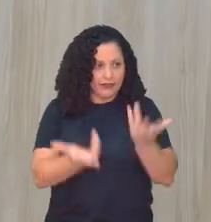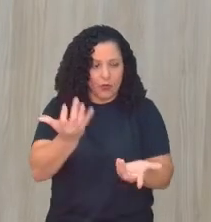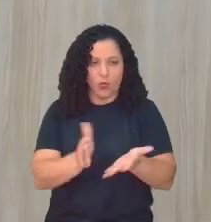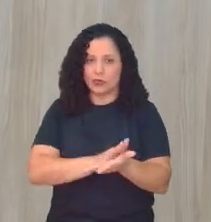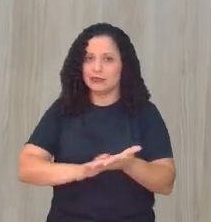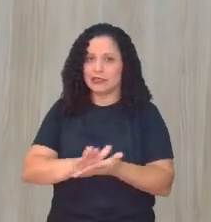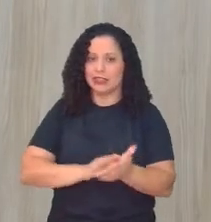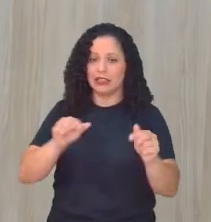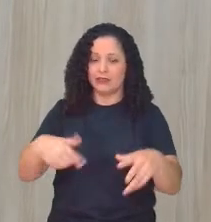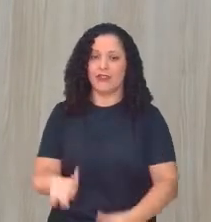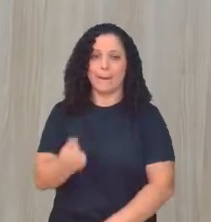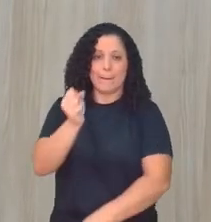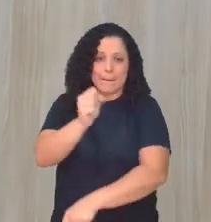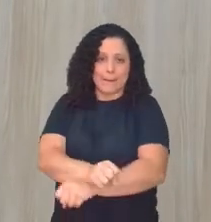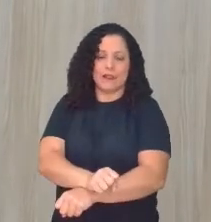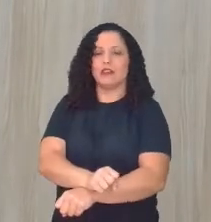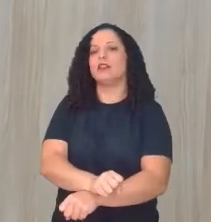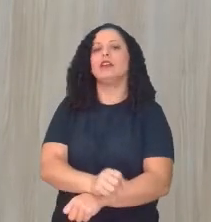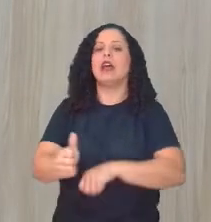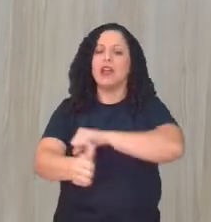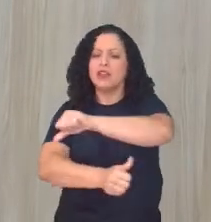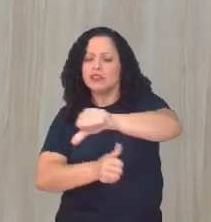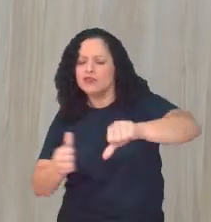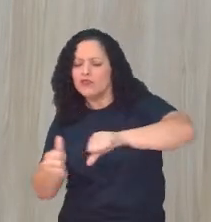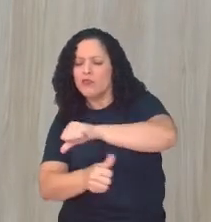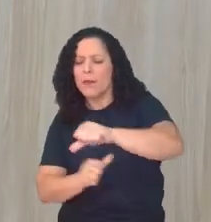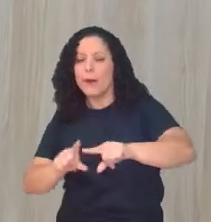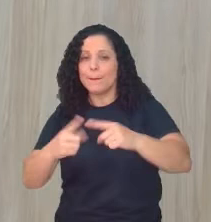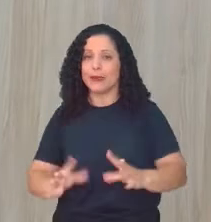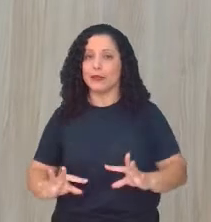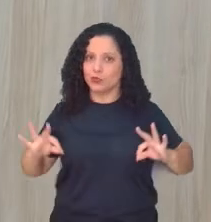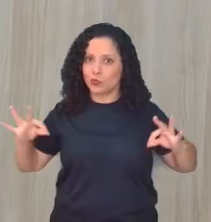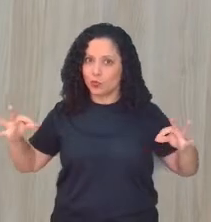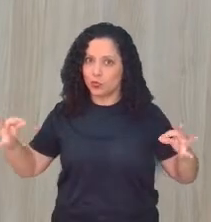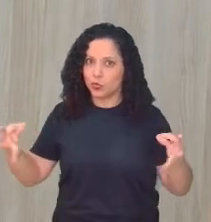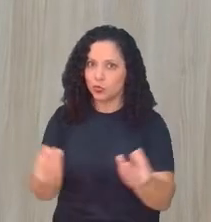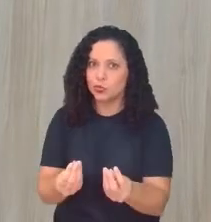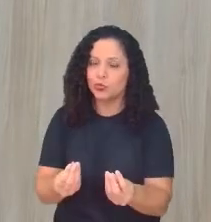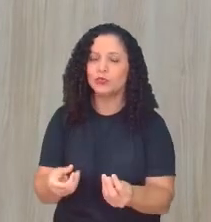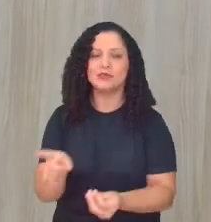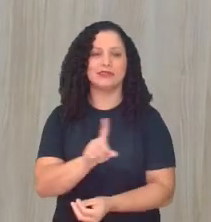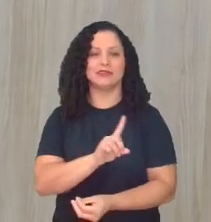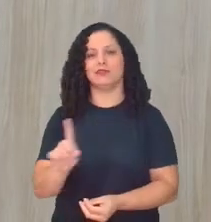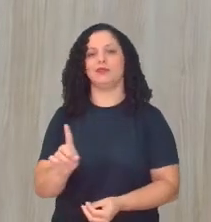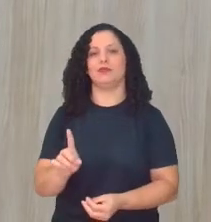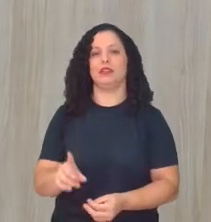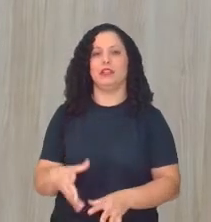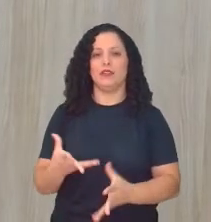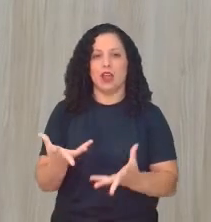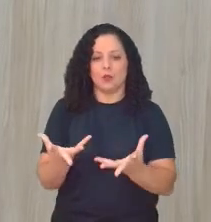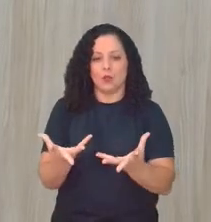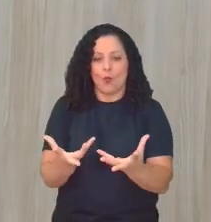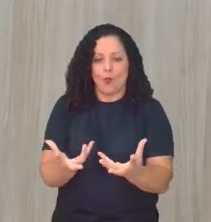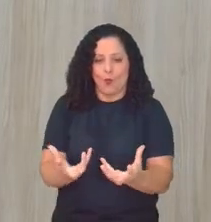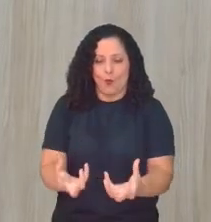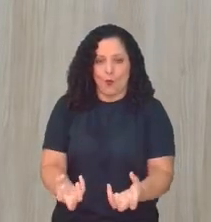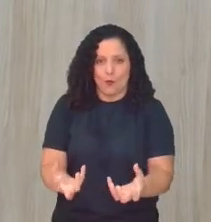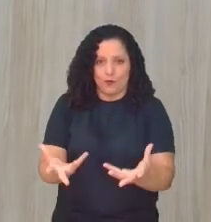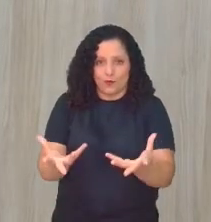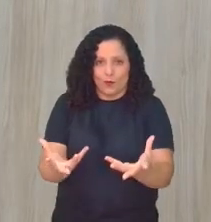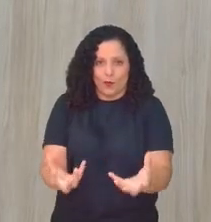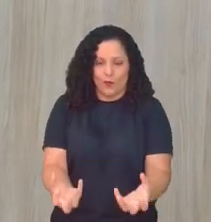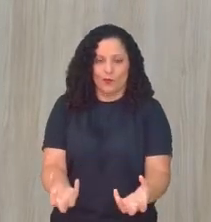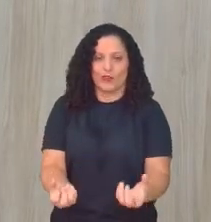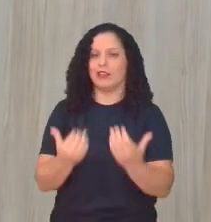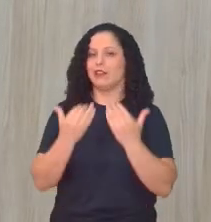O cerrado, ele vai ter um grau de renovação, mas ele não se estabelece até antes. Percebe? Ele não consegue se